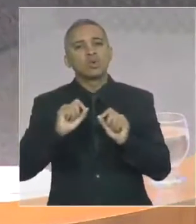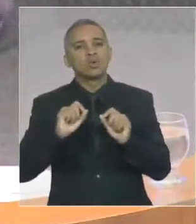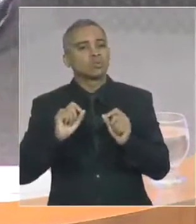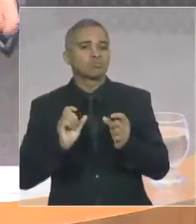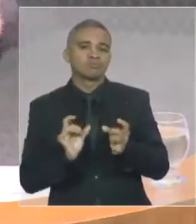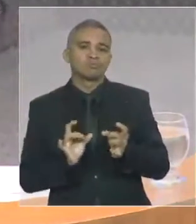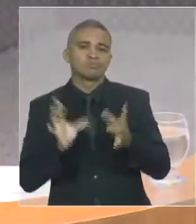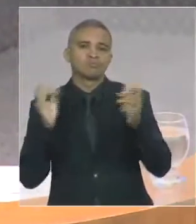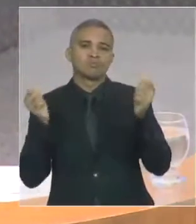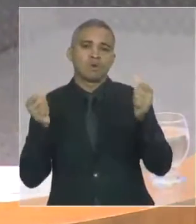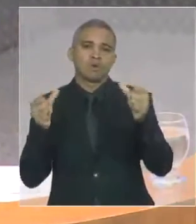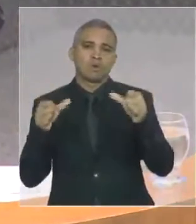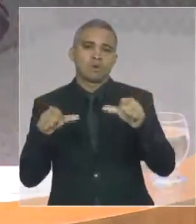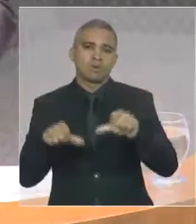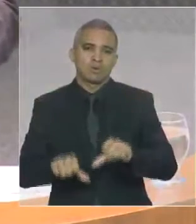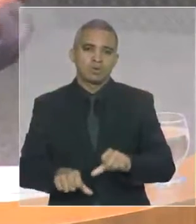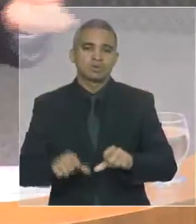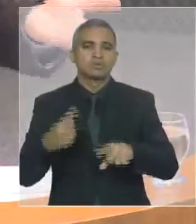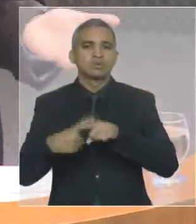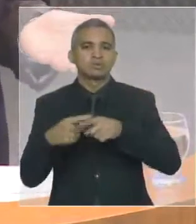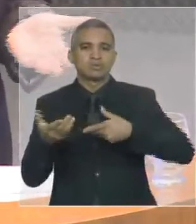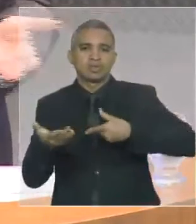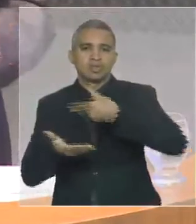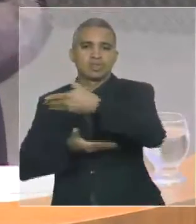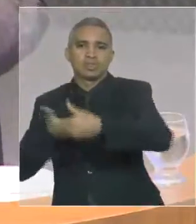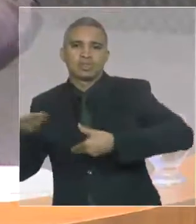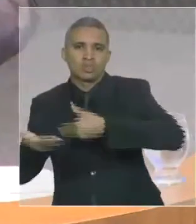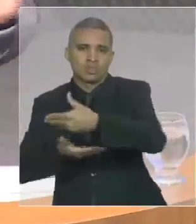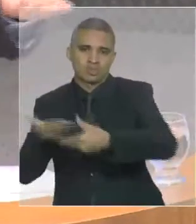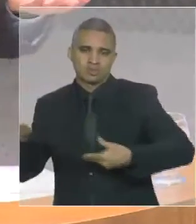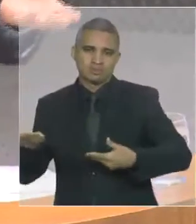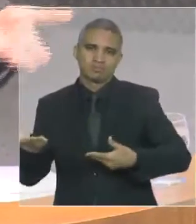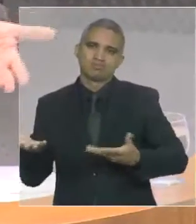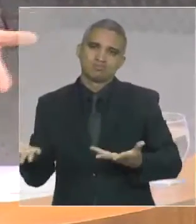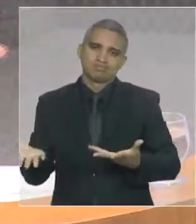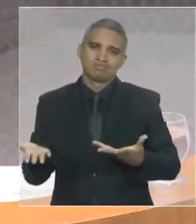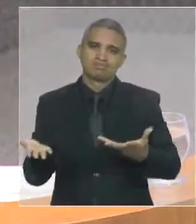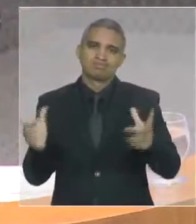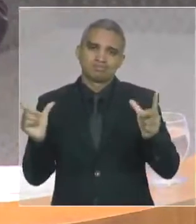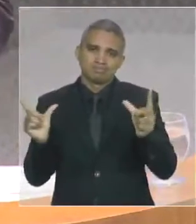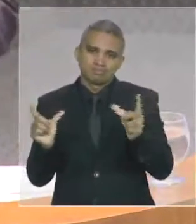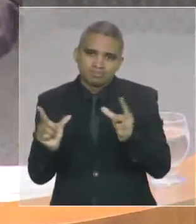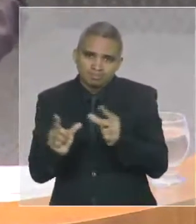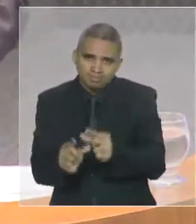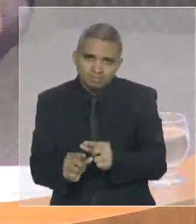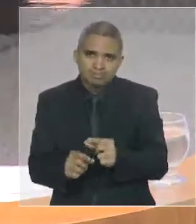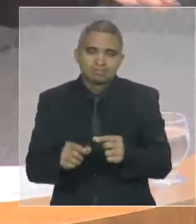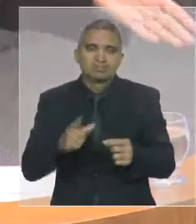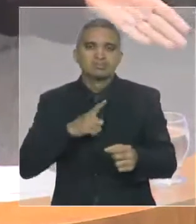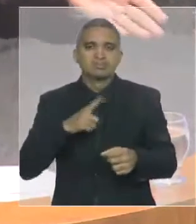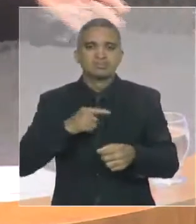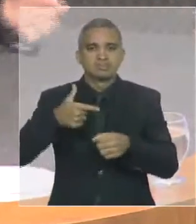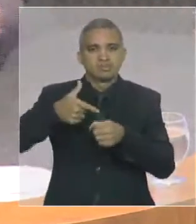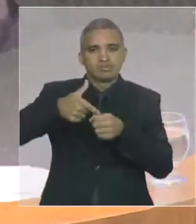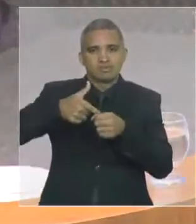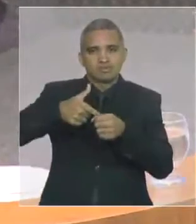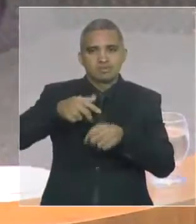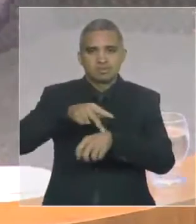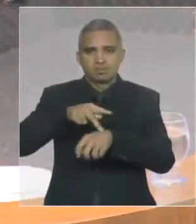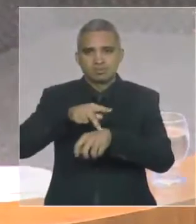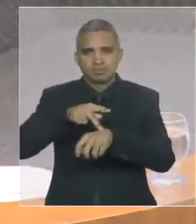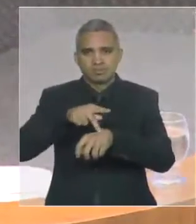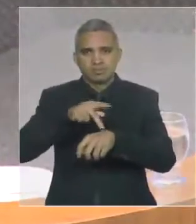no seu valor de trocas em termos internacionais. Isso se refere ao preço do petróleo, que atinge o nosso país,